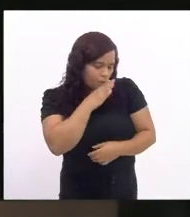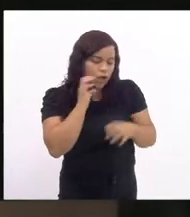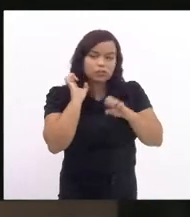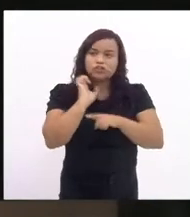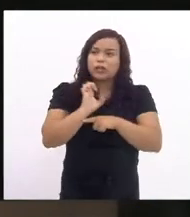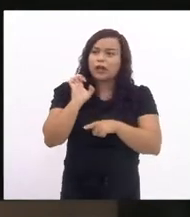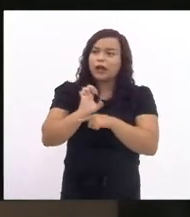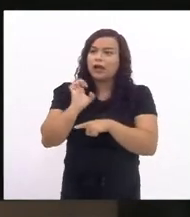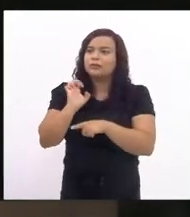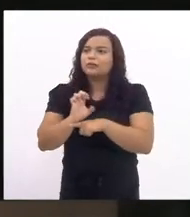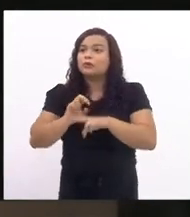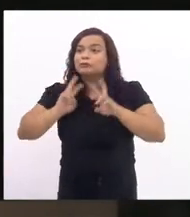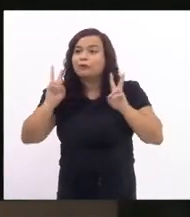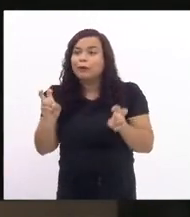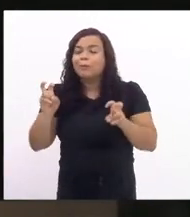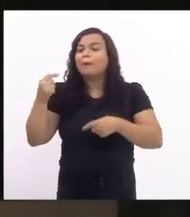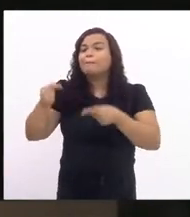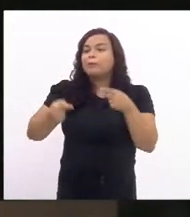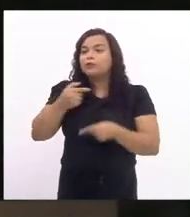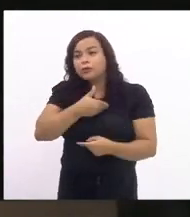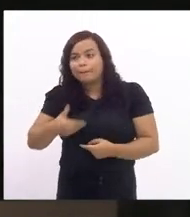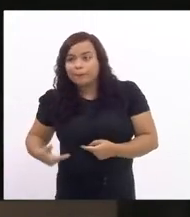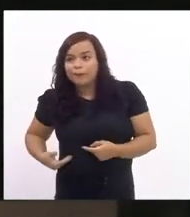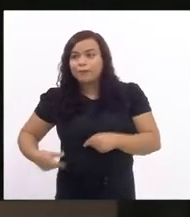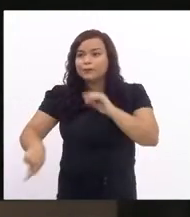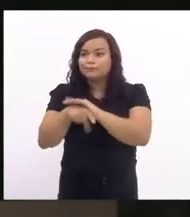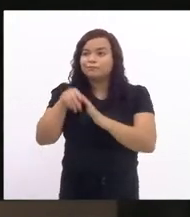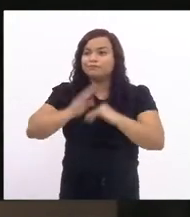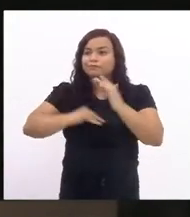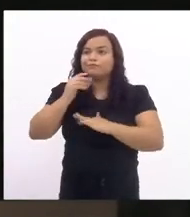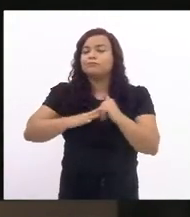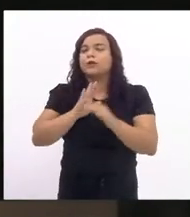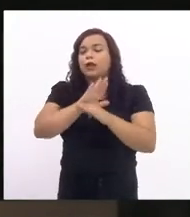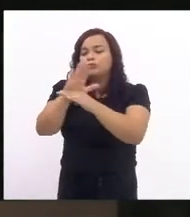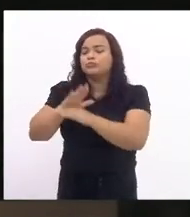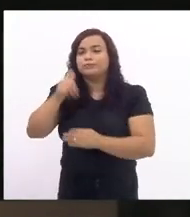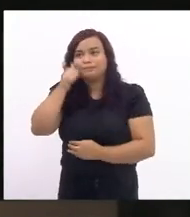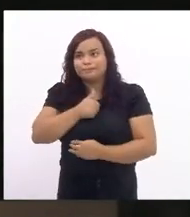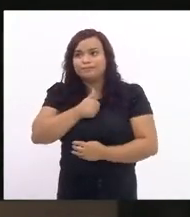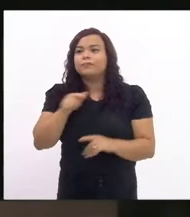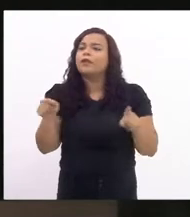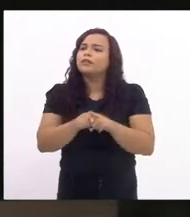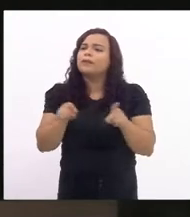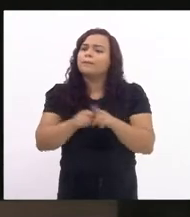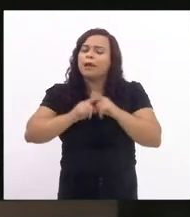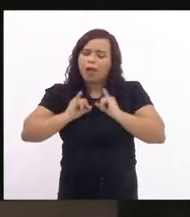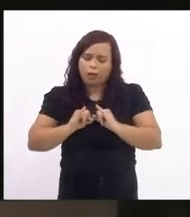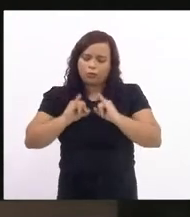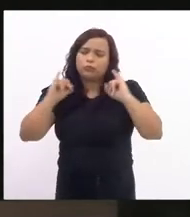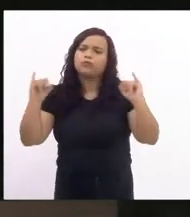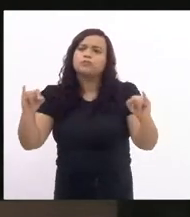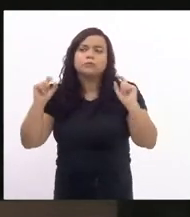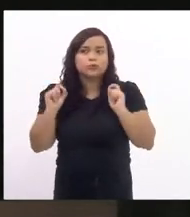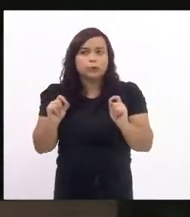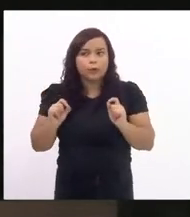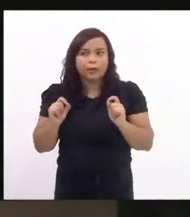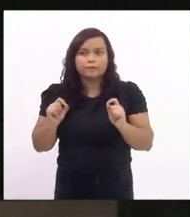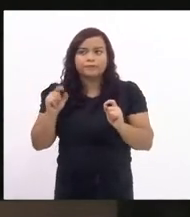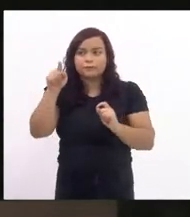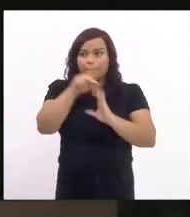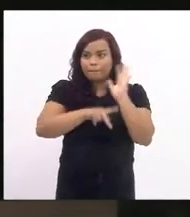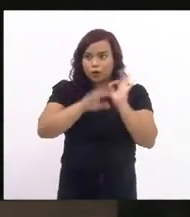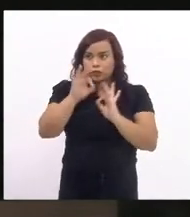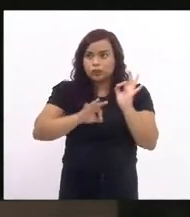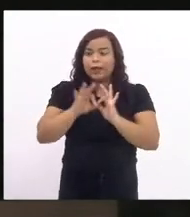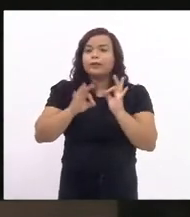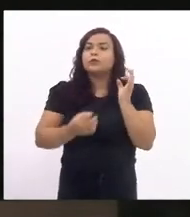política pública efetiva para as mulheres e é também de anúncio de que esse projeto ele nasce